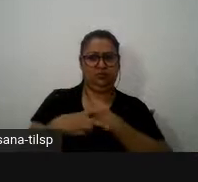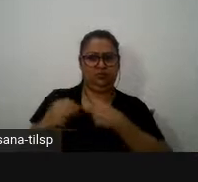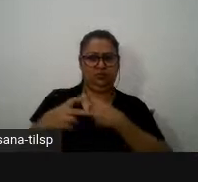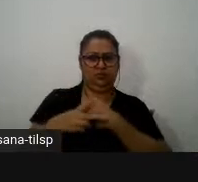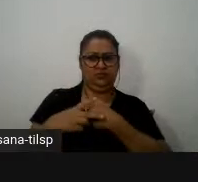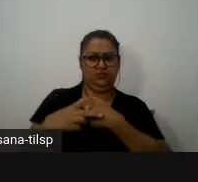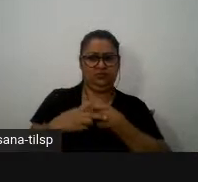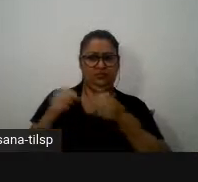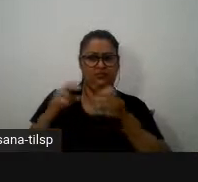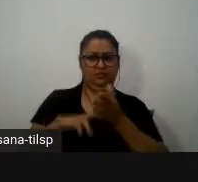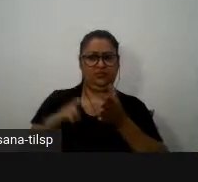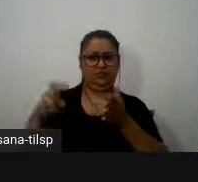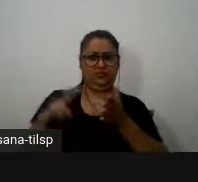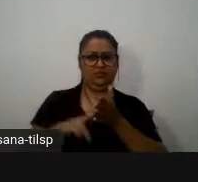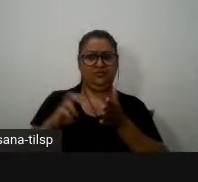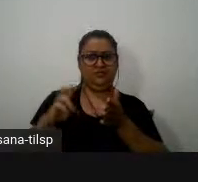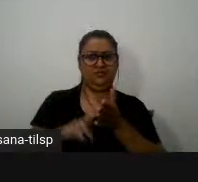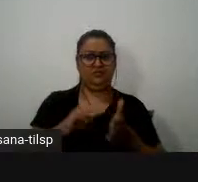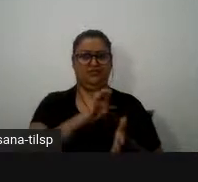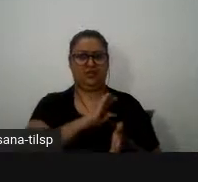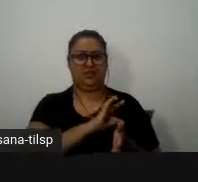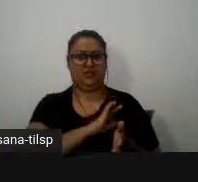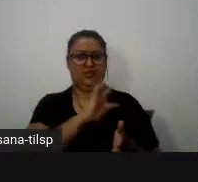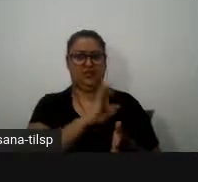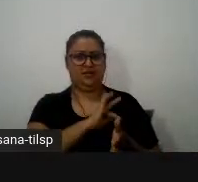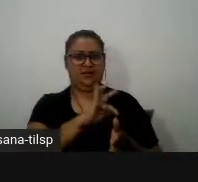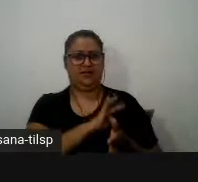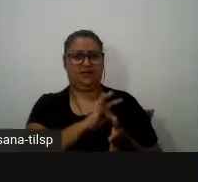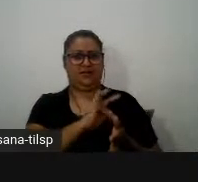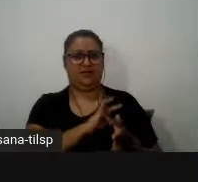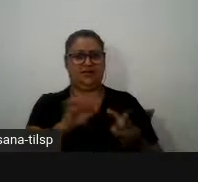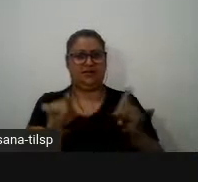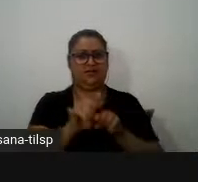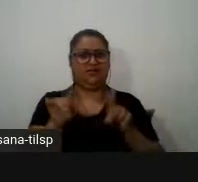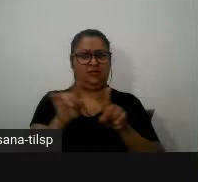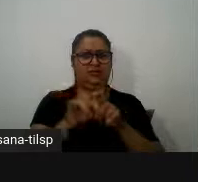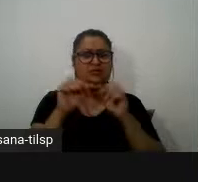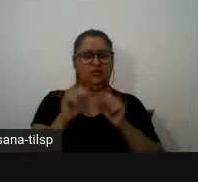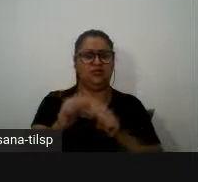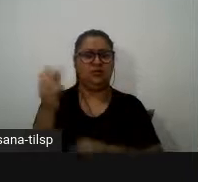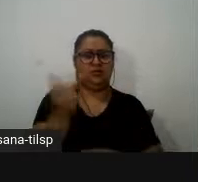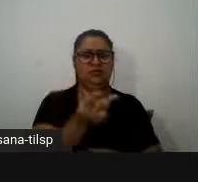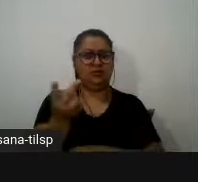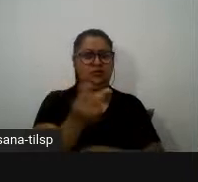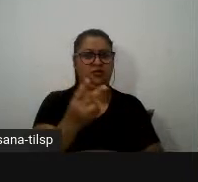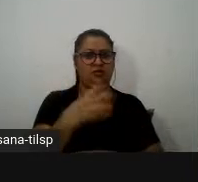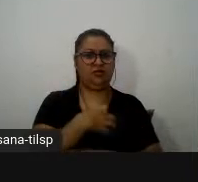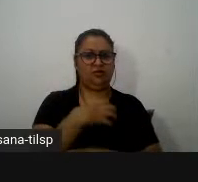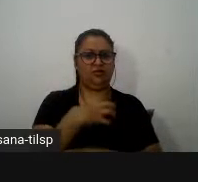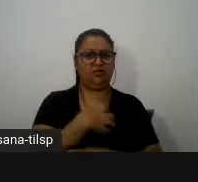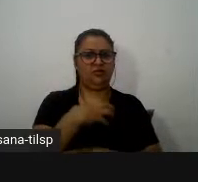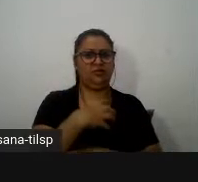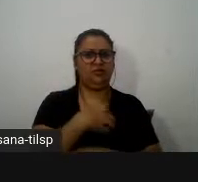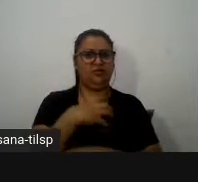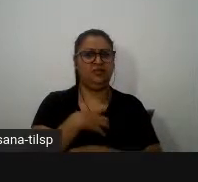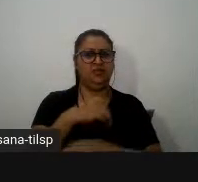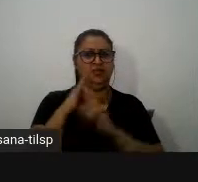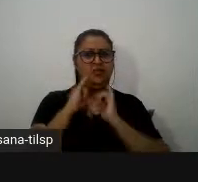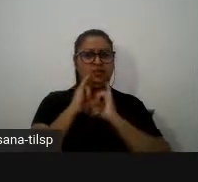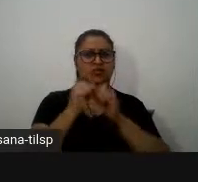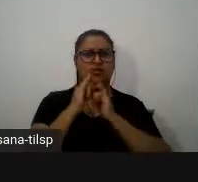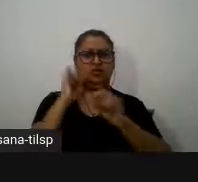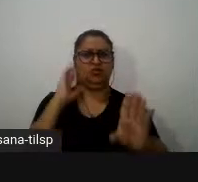na reprodução do discurso do cientista e aqui pode ser feito de duas formas ou através do discurso direto uma